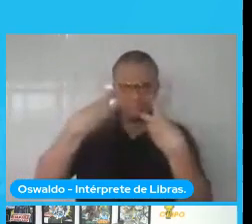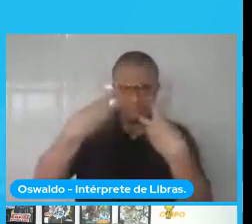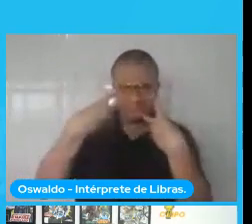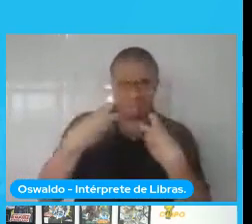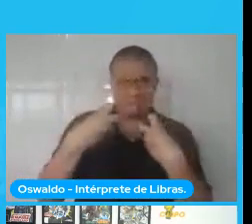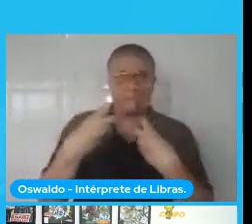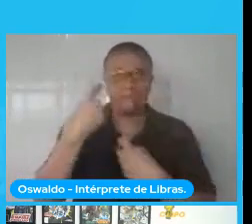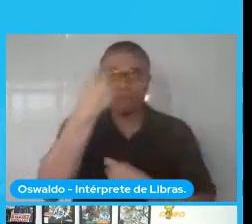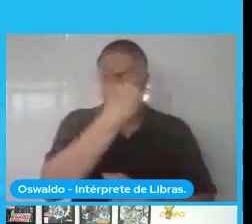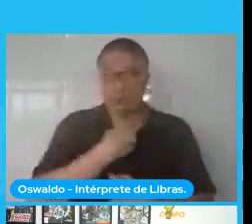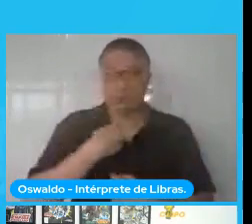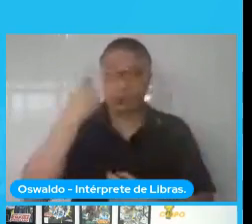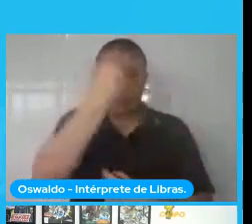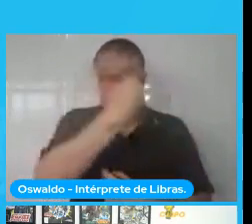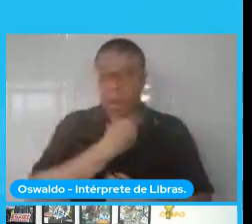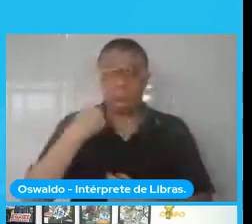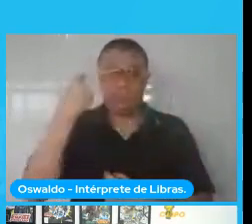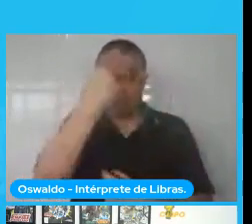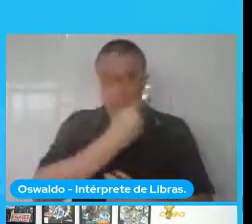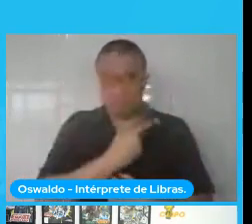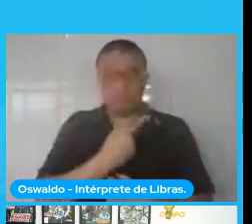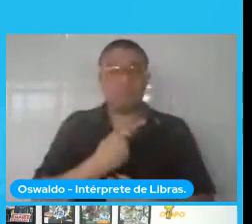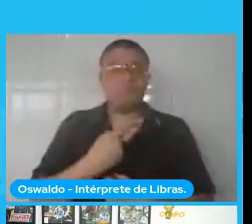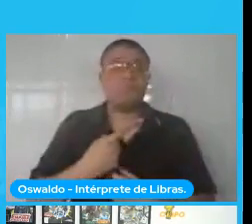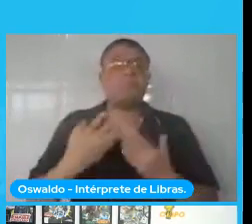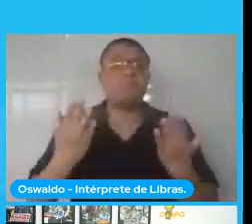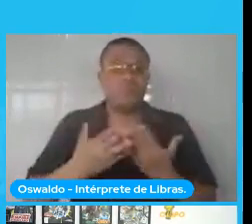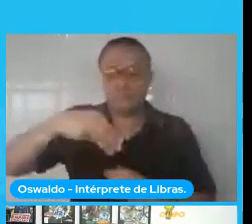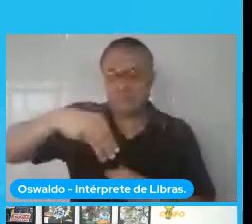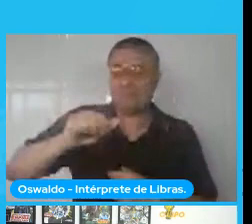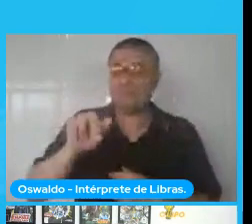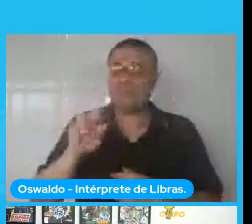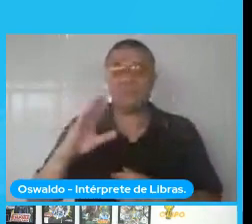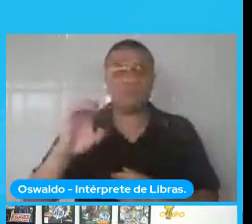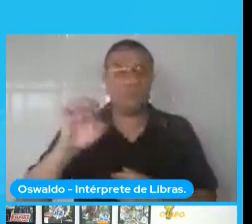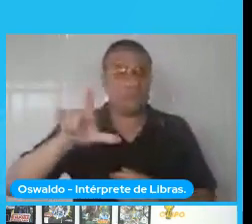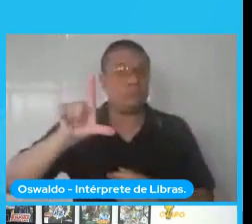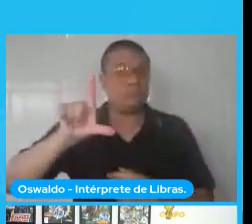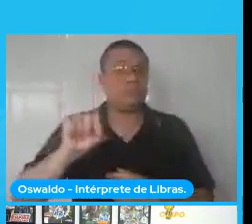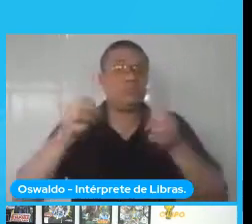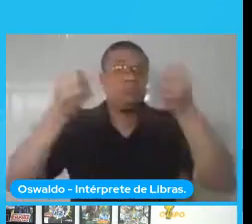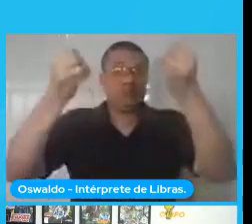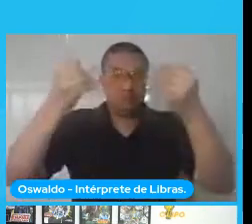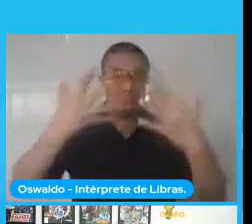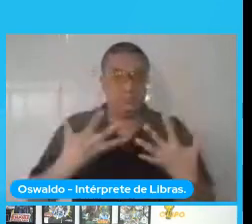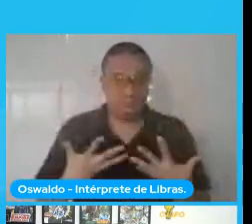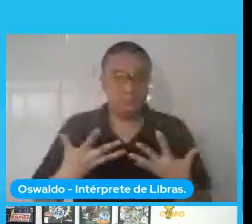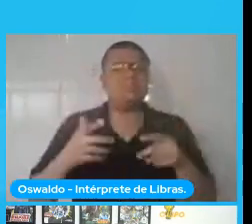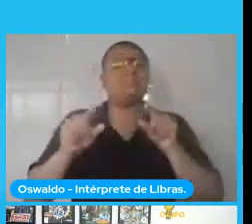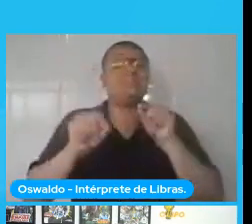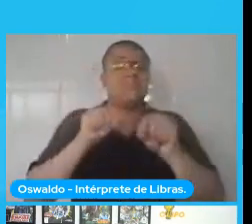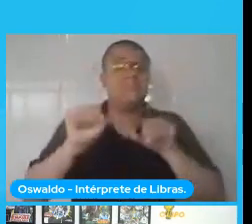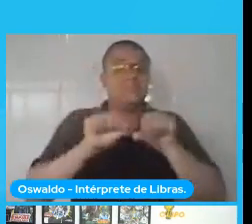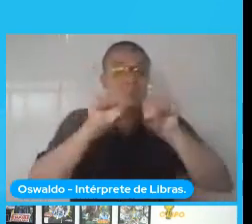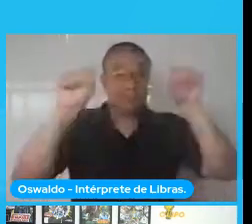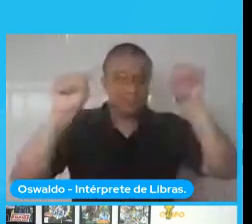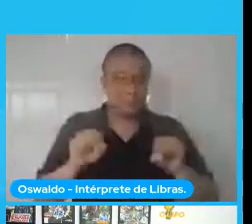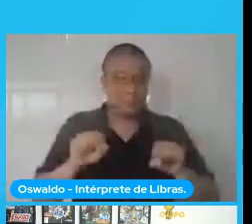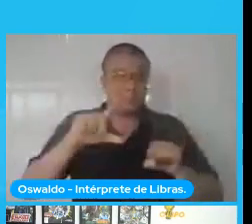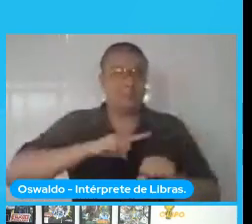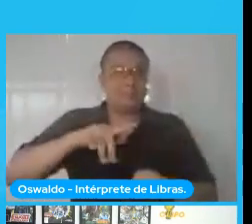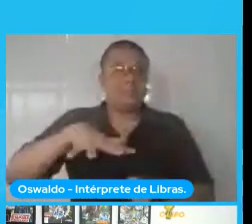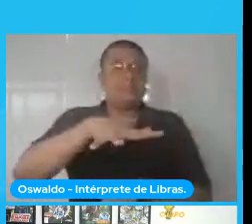Então, acho que o Marcelo, o Mickey, ele falou ontem sobre alguns temas de sistemas de recomendação, que foi uma área que eu também já trabalhei,